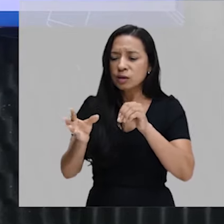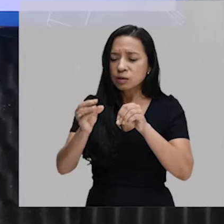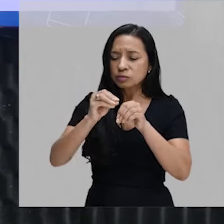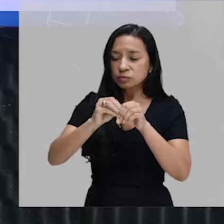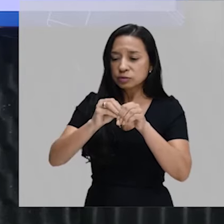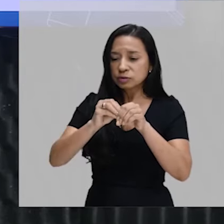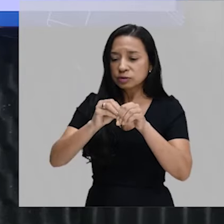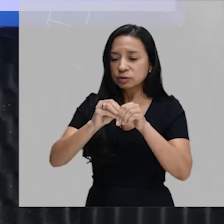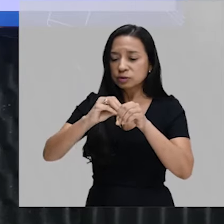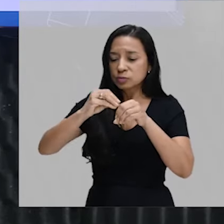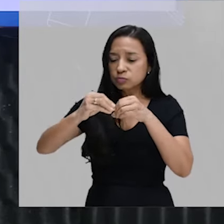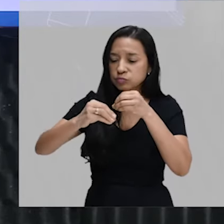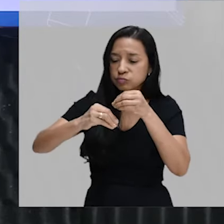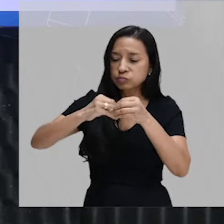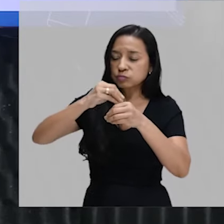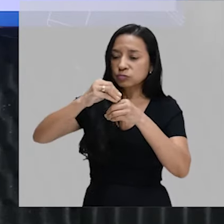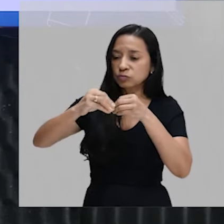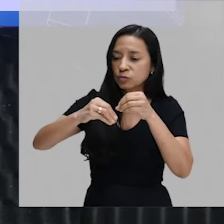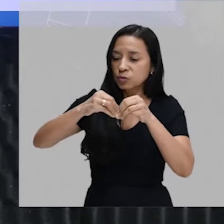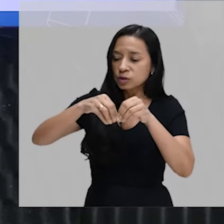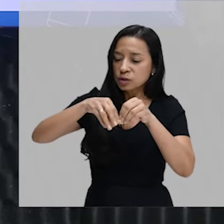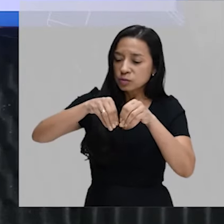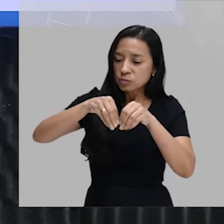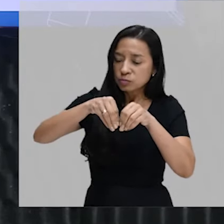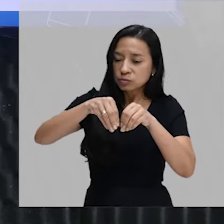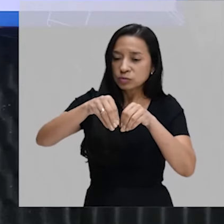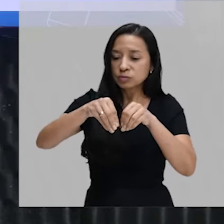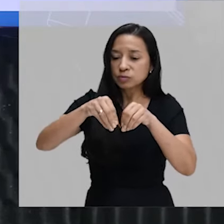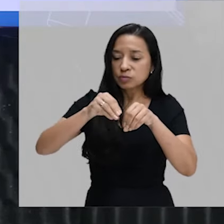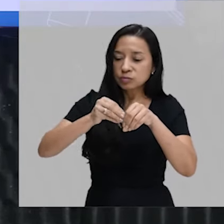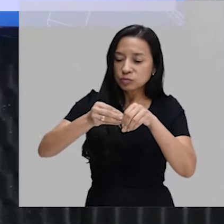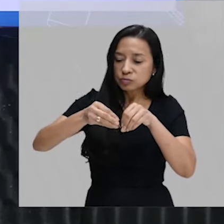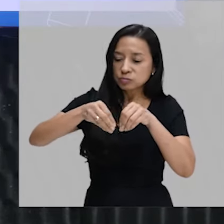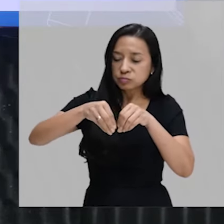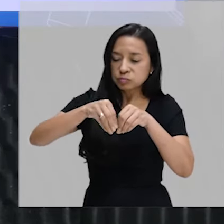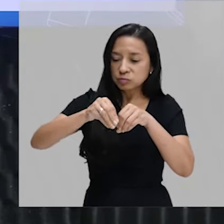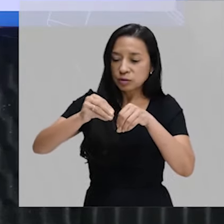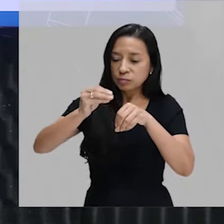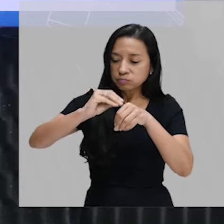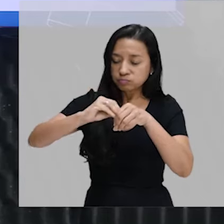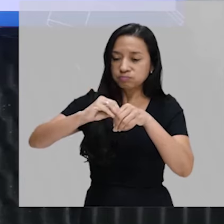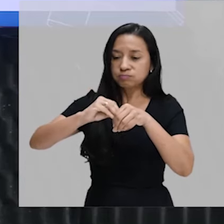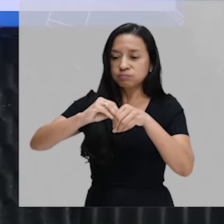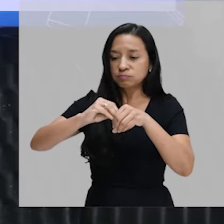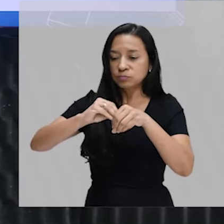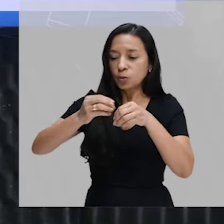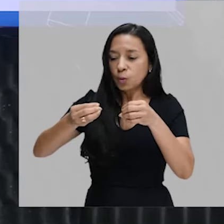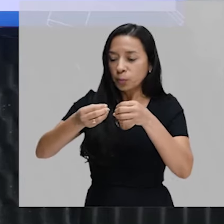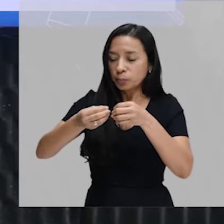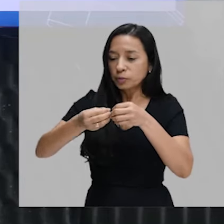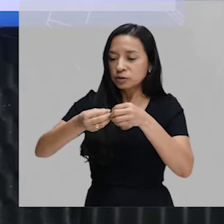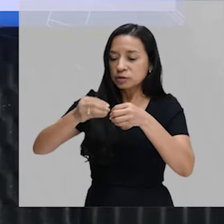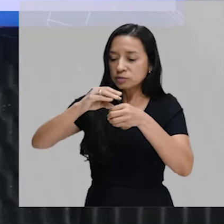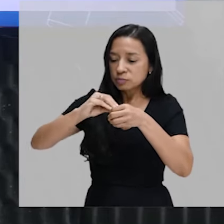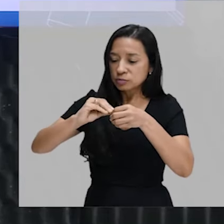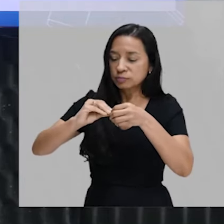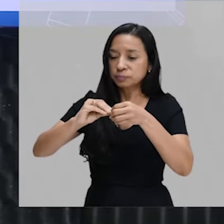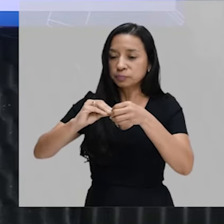ela vai se fundir com o lisossomo, ele vai jogar para dentro dessa vesícula enzimas digestivas.